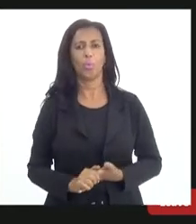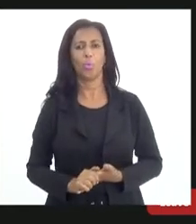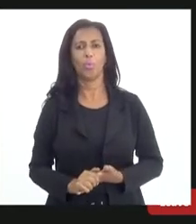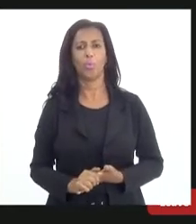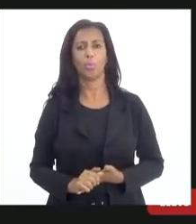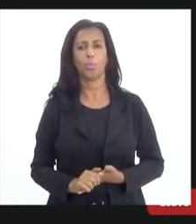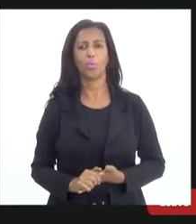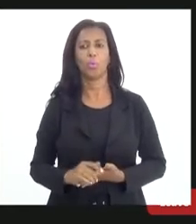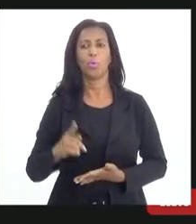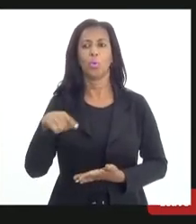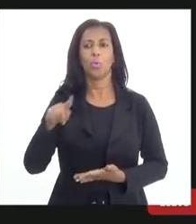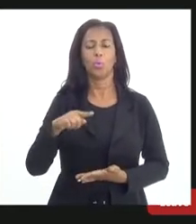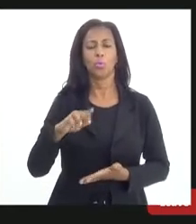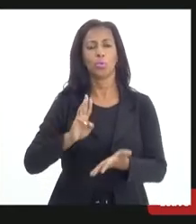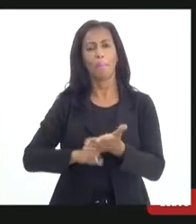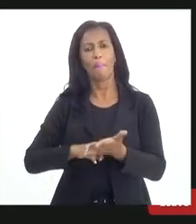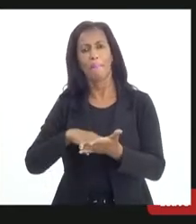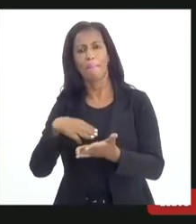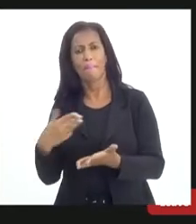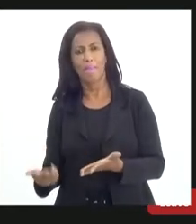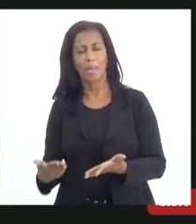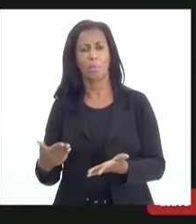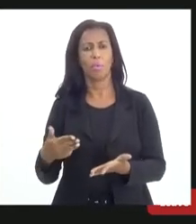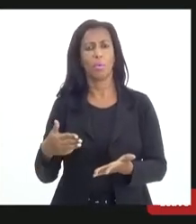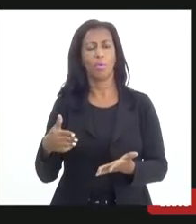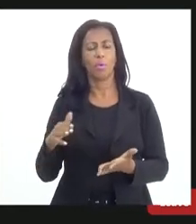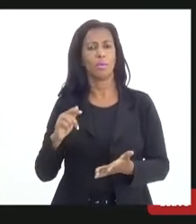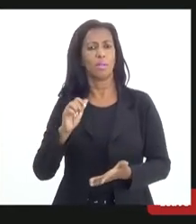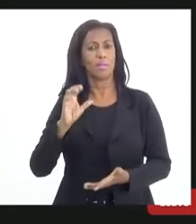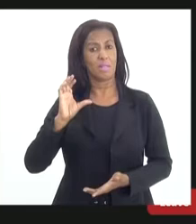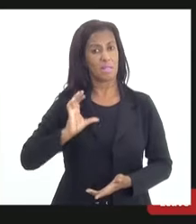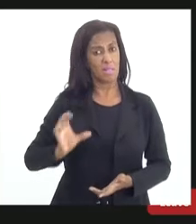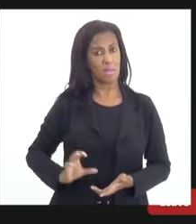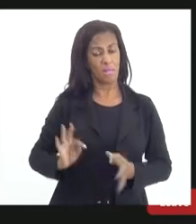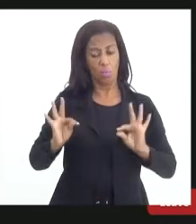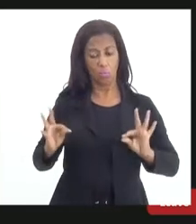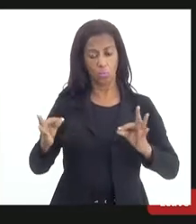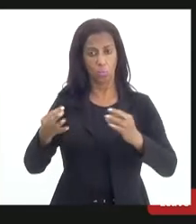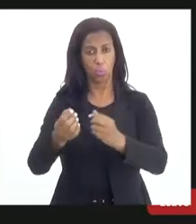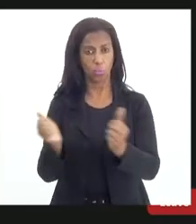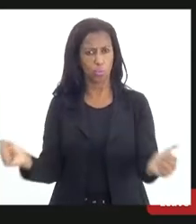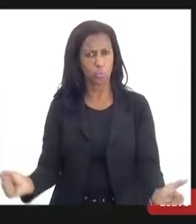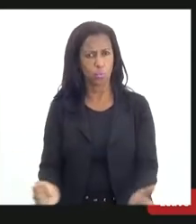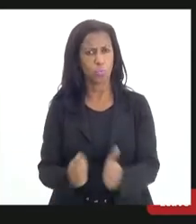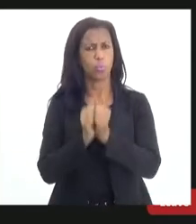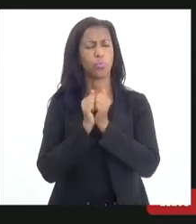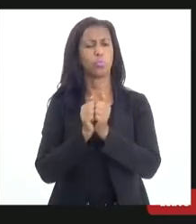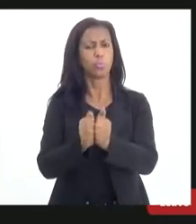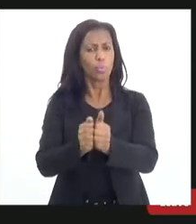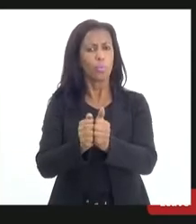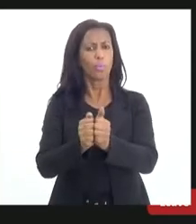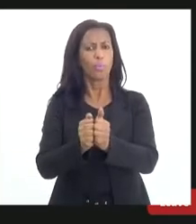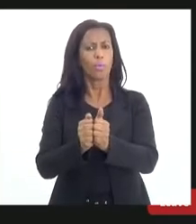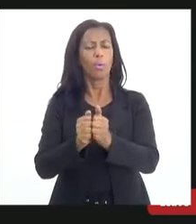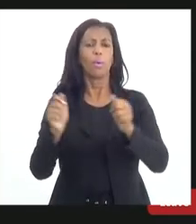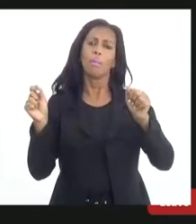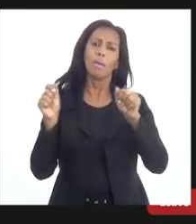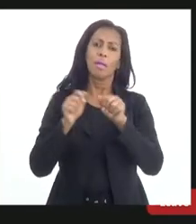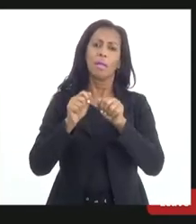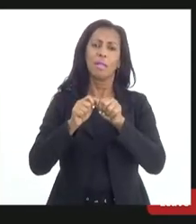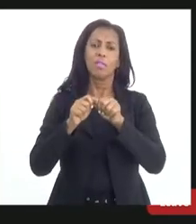os membros da sociedade civil engajados nessa luta, para que a gente faça uma